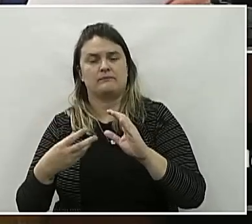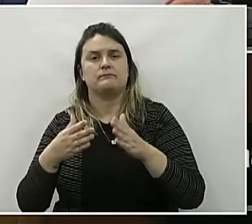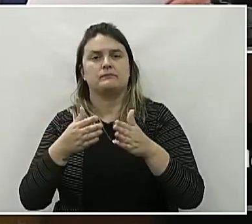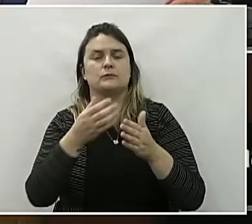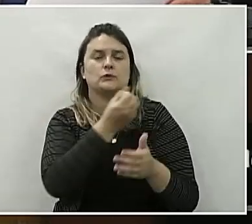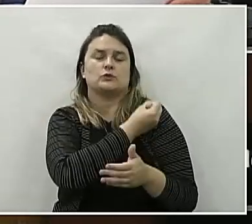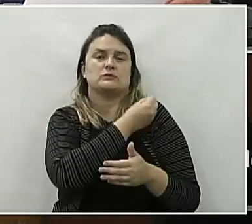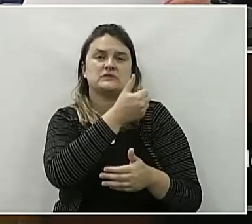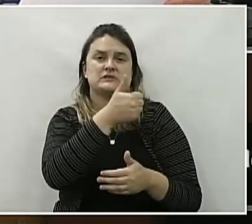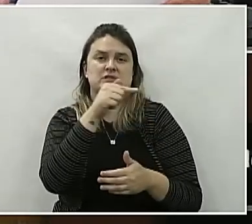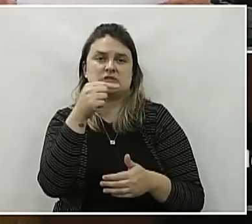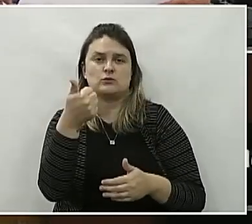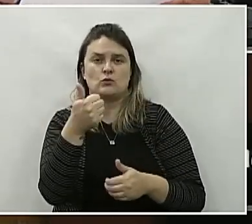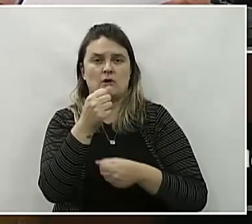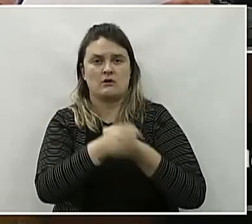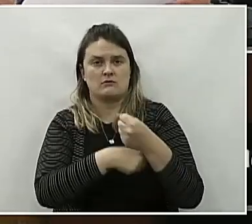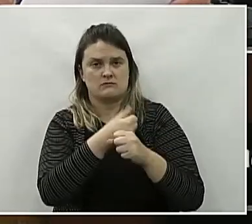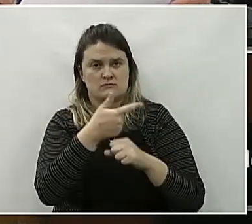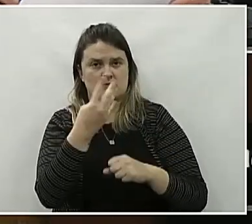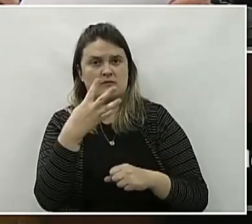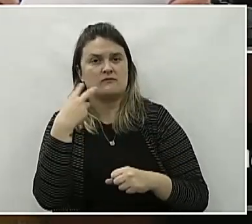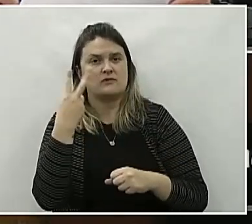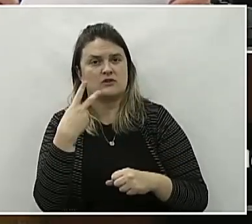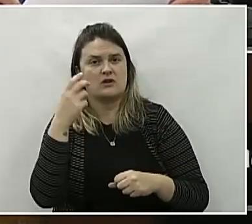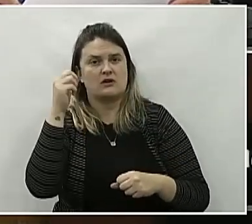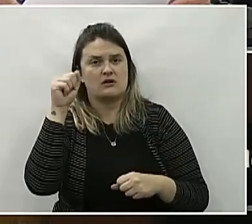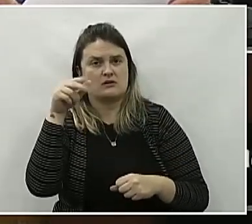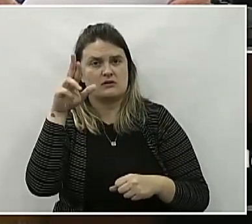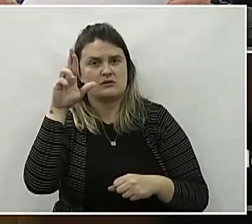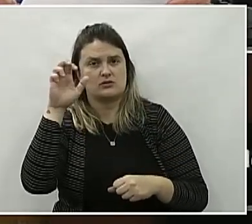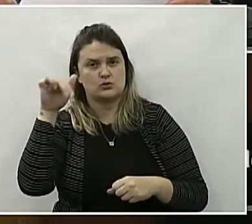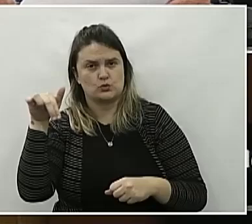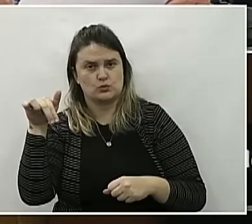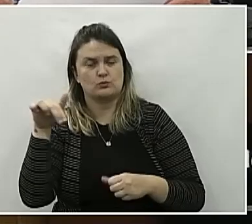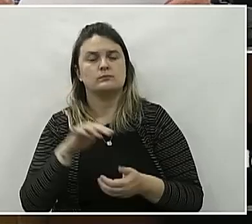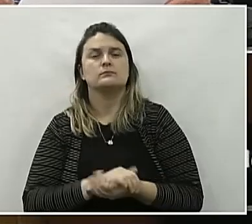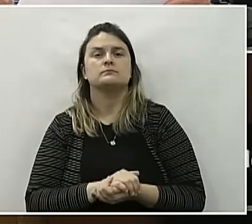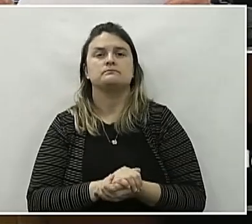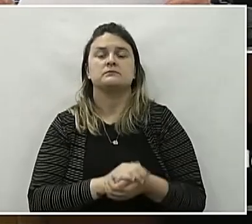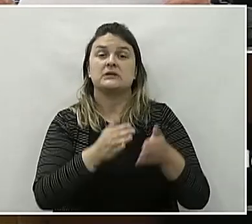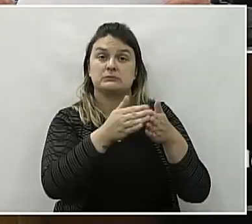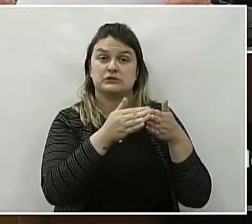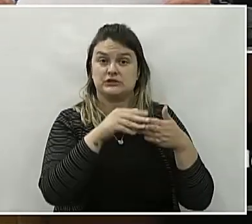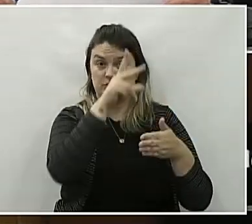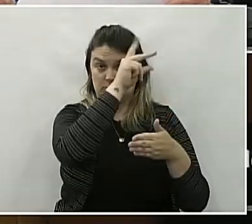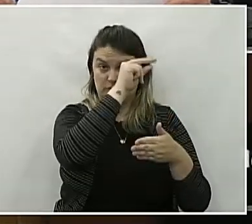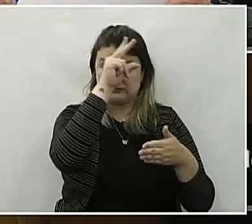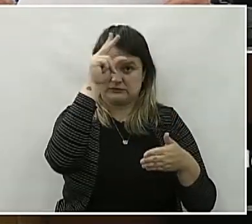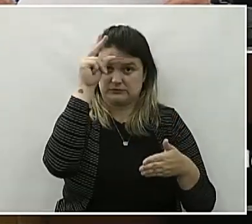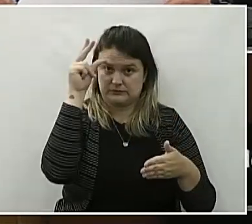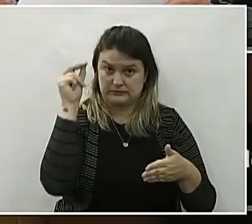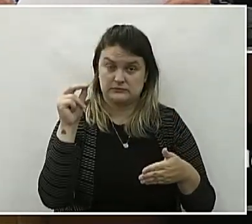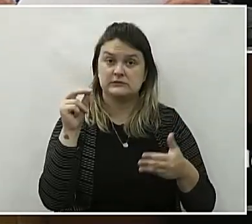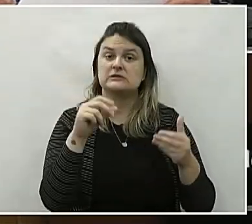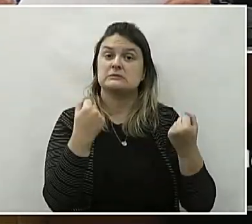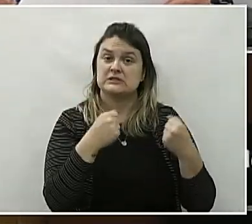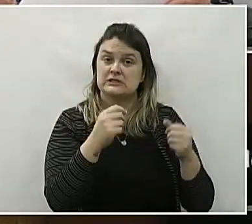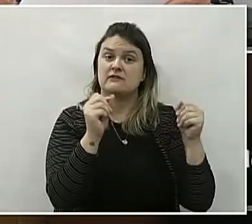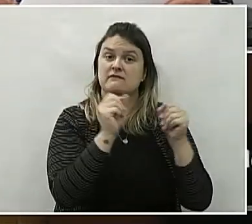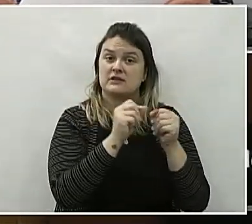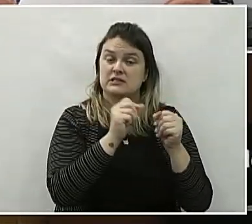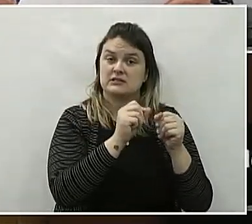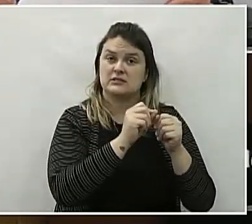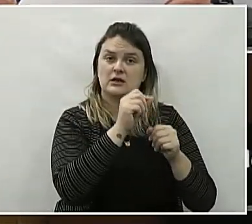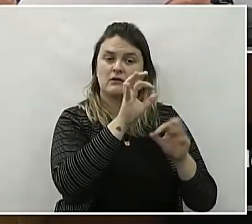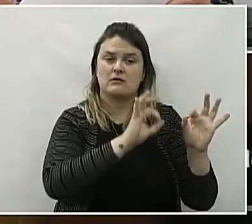171 de 2024 do vereador Anderson Cripa Luiz Cardoso. Ao Poder Executivo Municipal para que seja realizada a